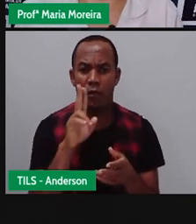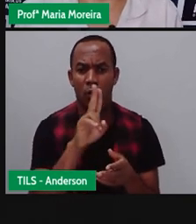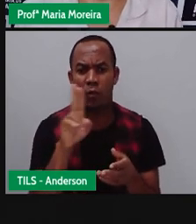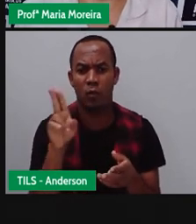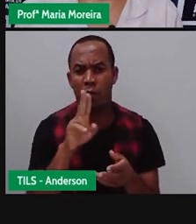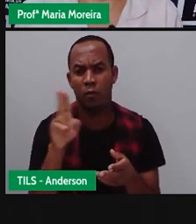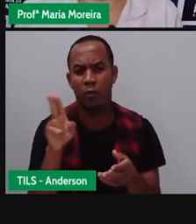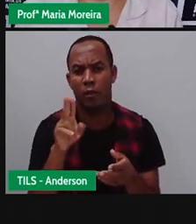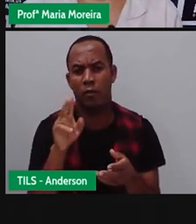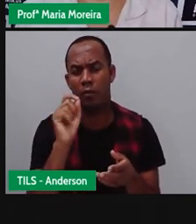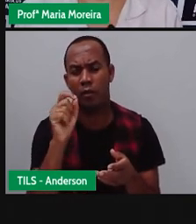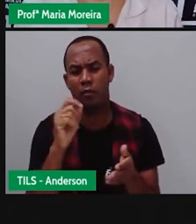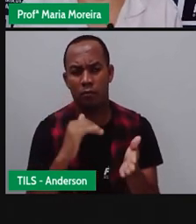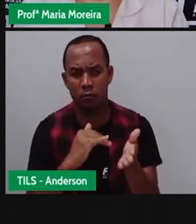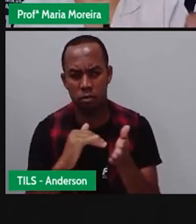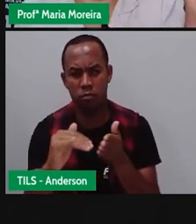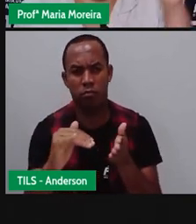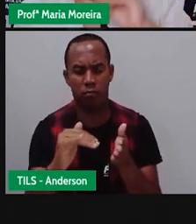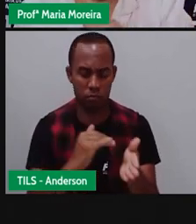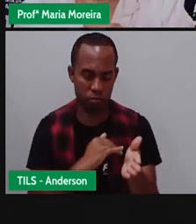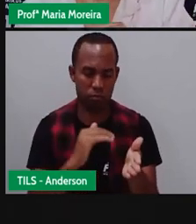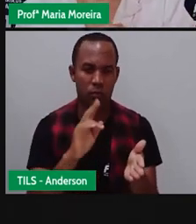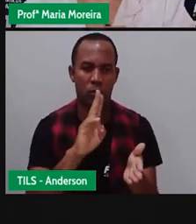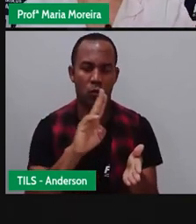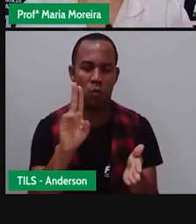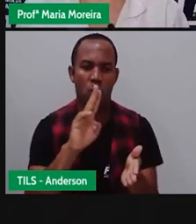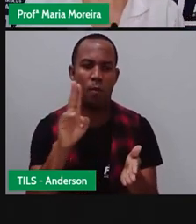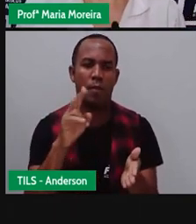receberá o bilhete, não é isso? Tem que ter lá.